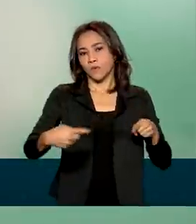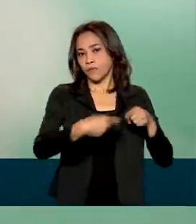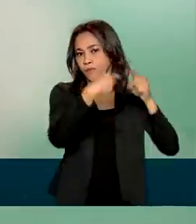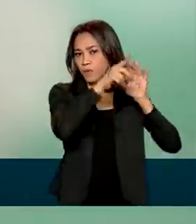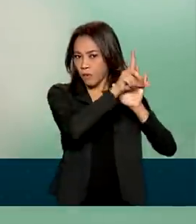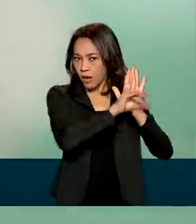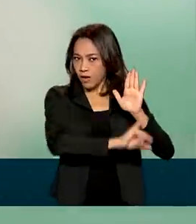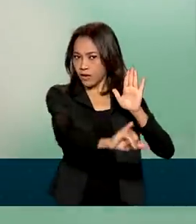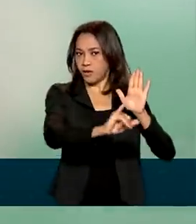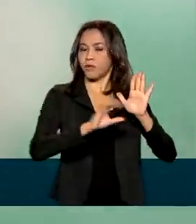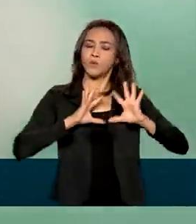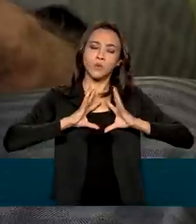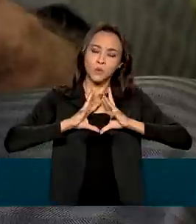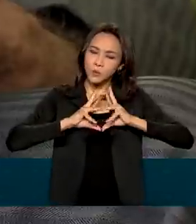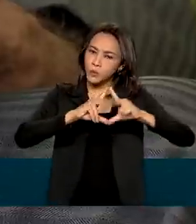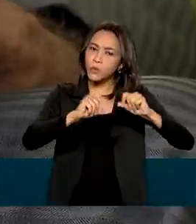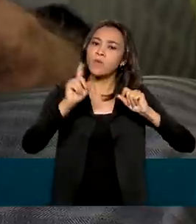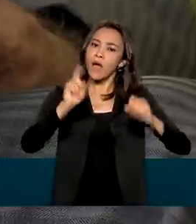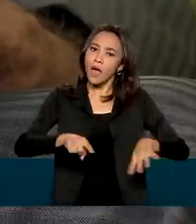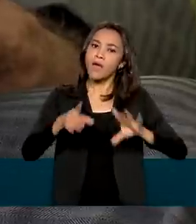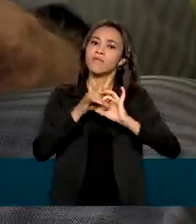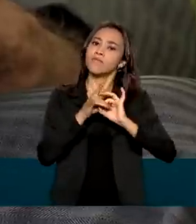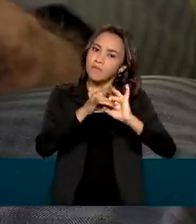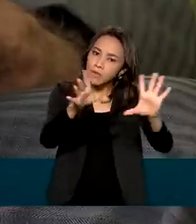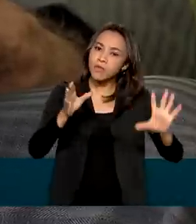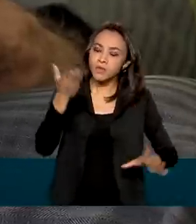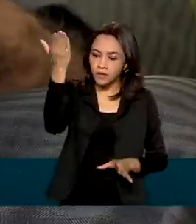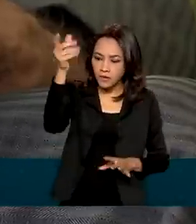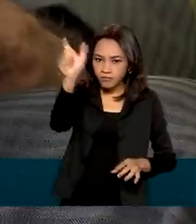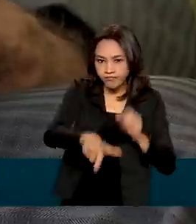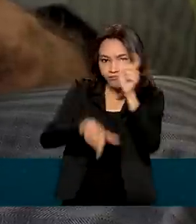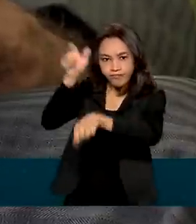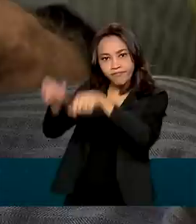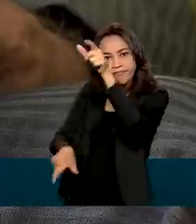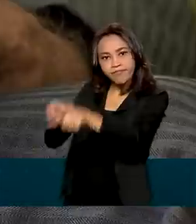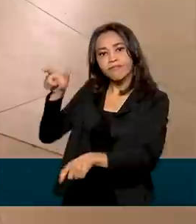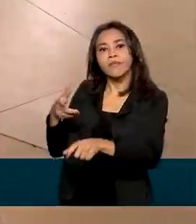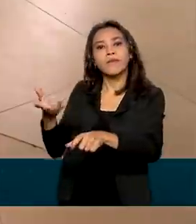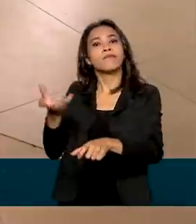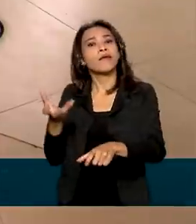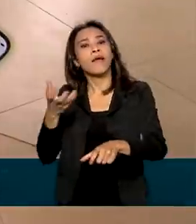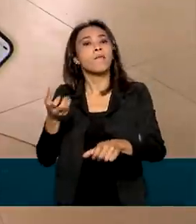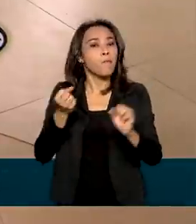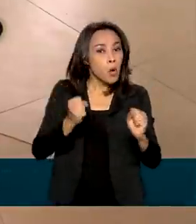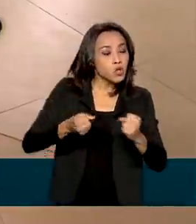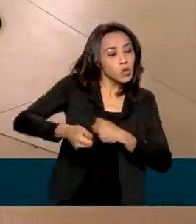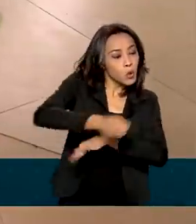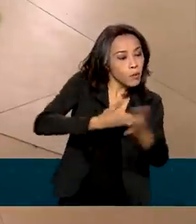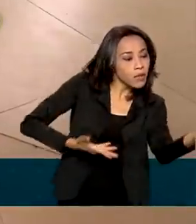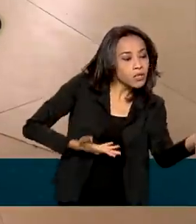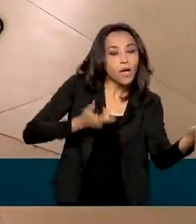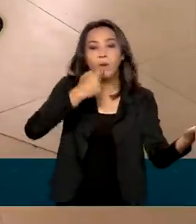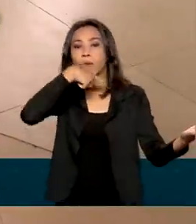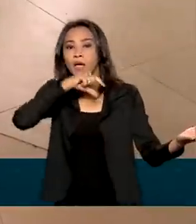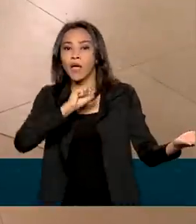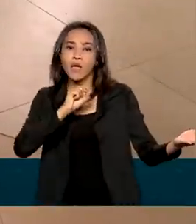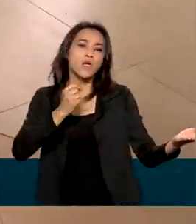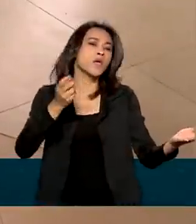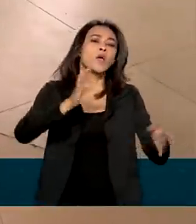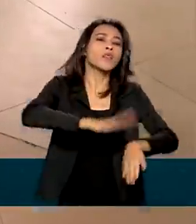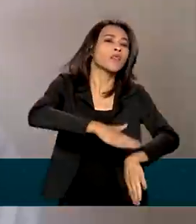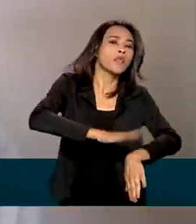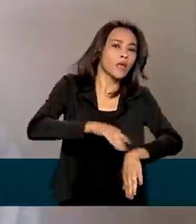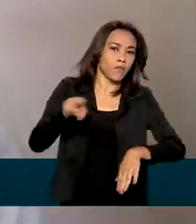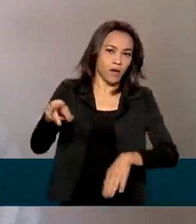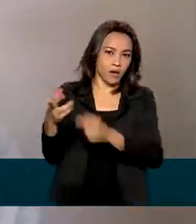Tudo será feito com autorização expressa do cliente que decide que dados são compartilhados, com quem e por quanto